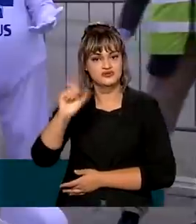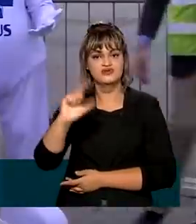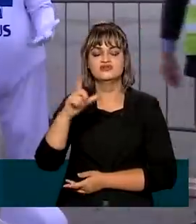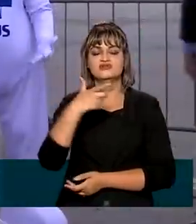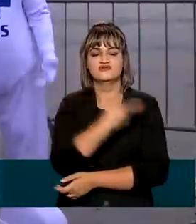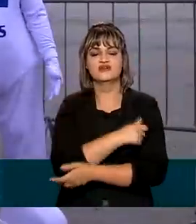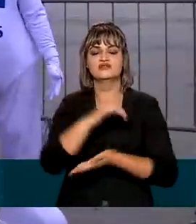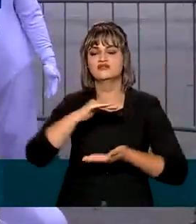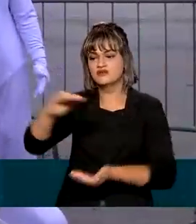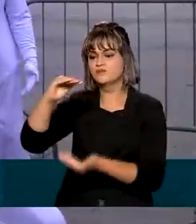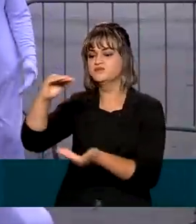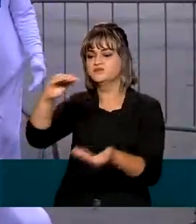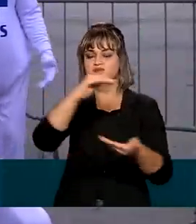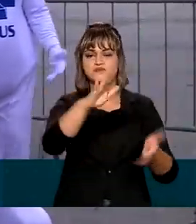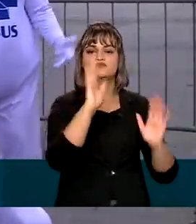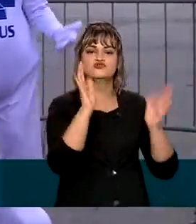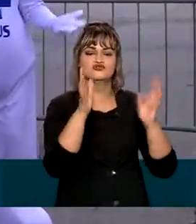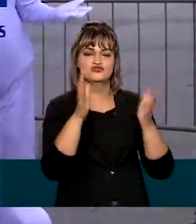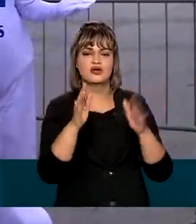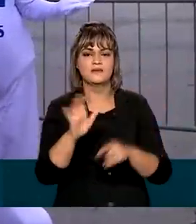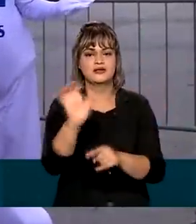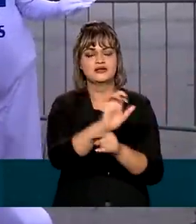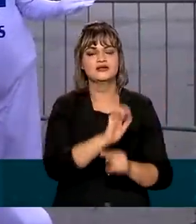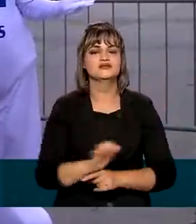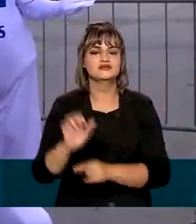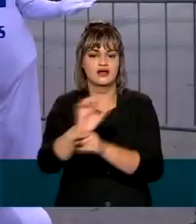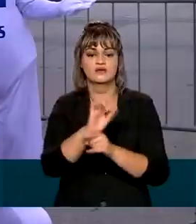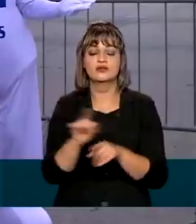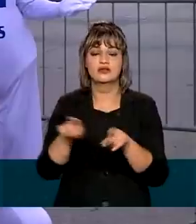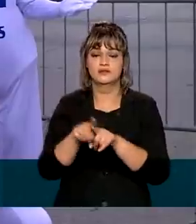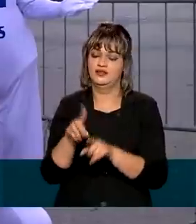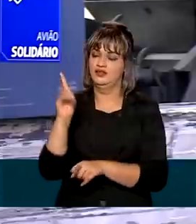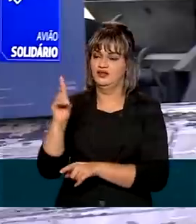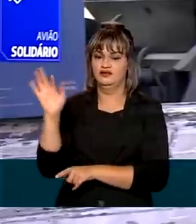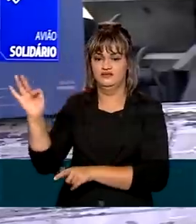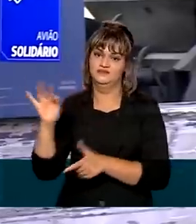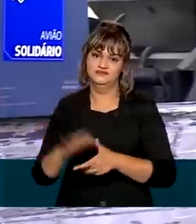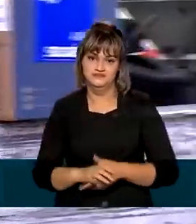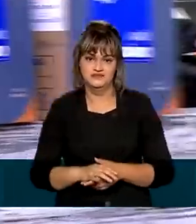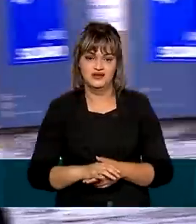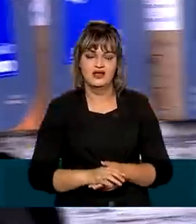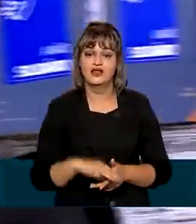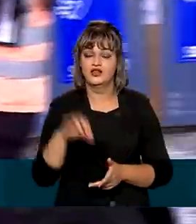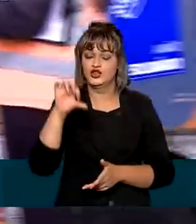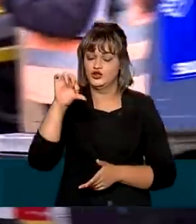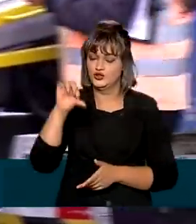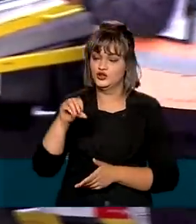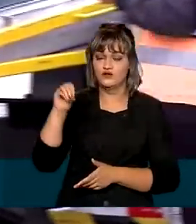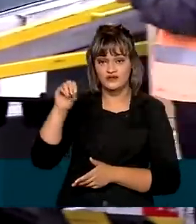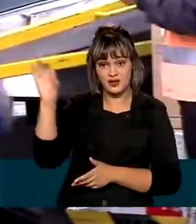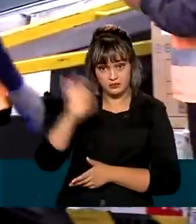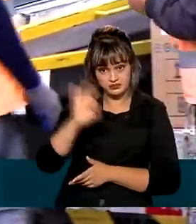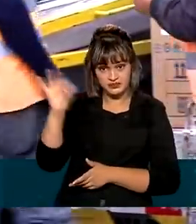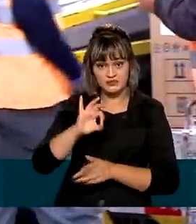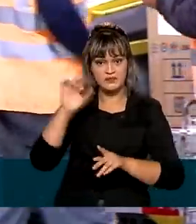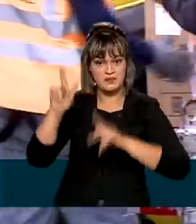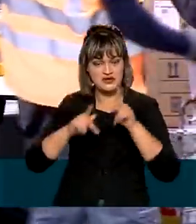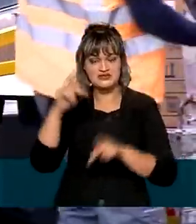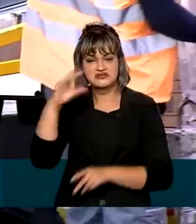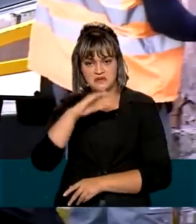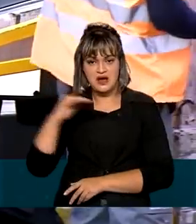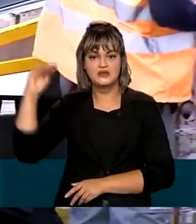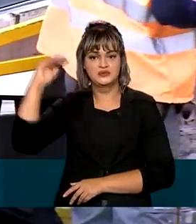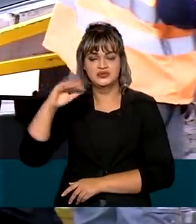vacinas já foram distribuídas aos estados e ao Distrito Federal. E quase 90% da população